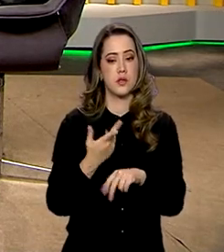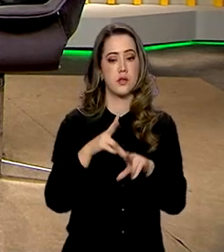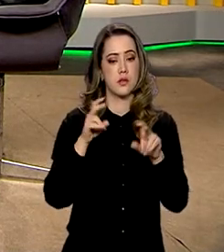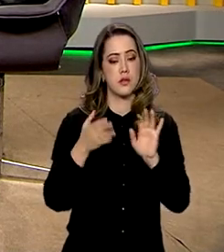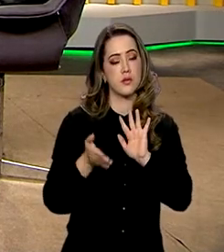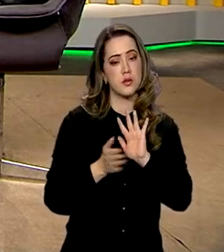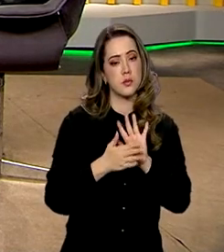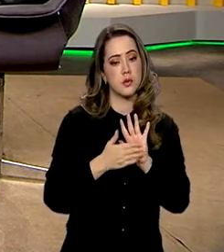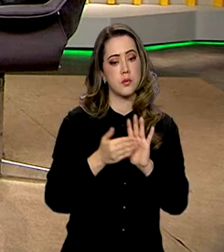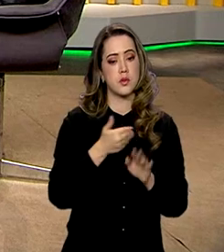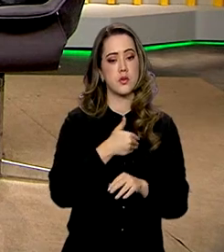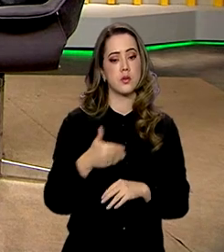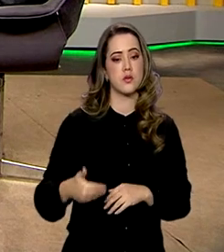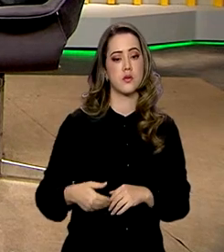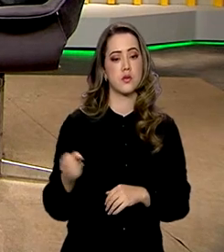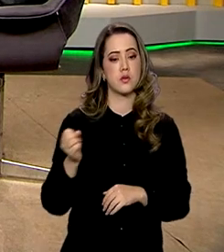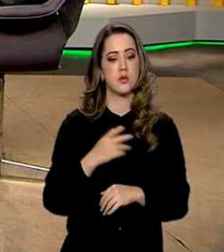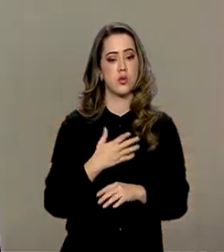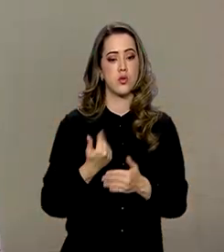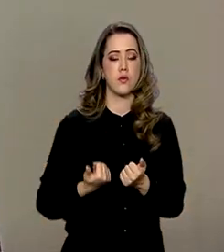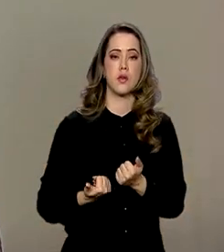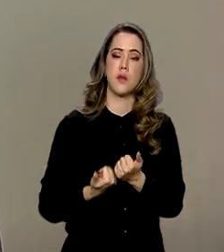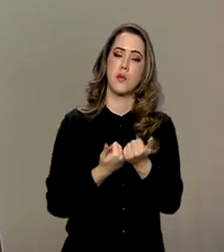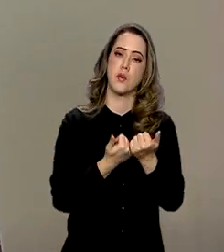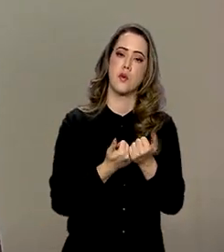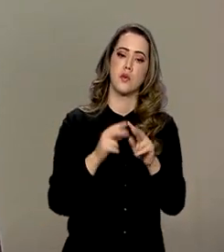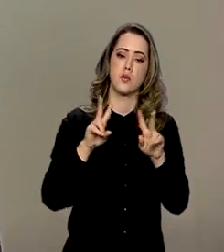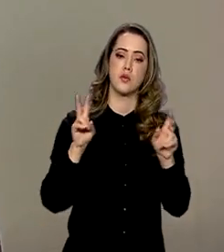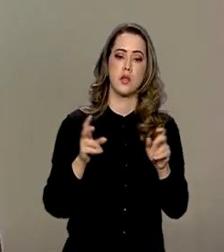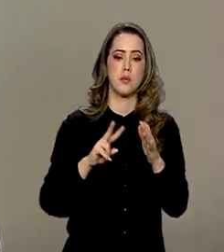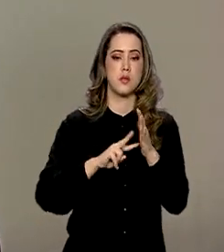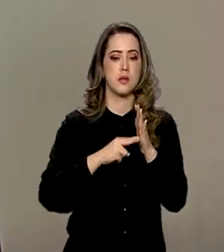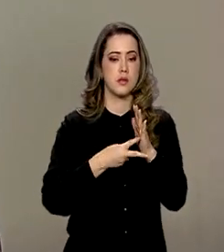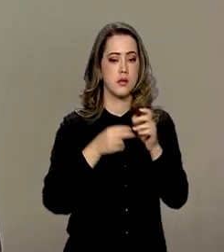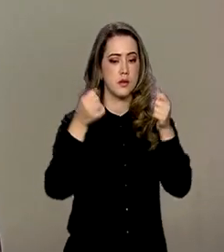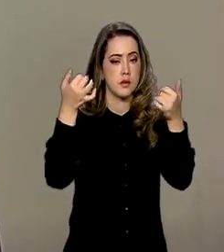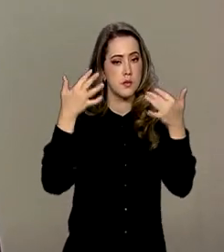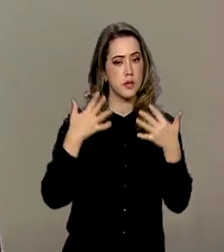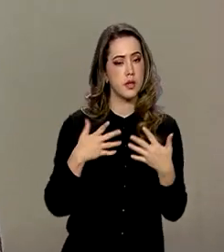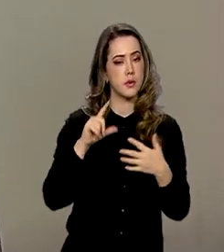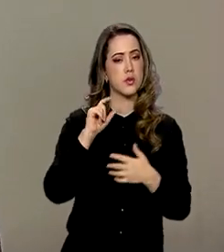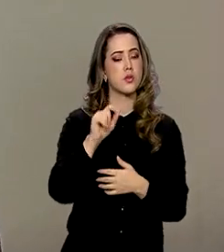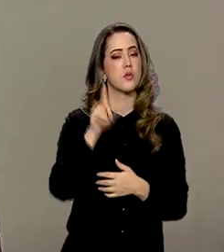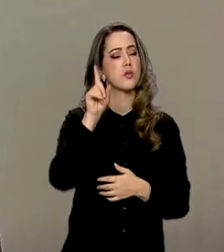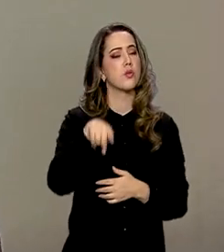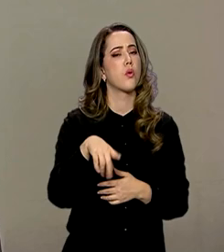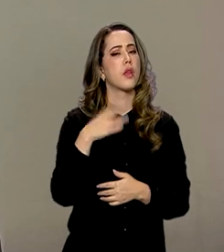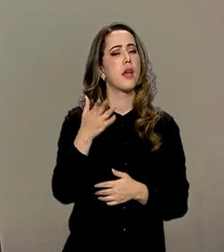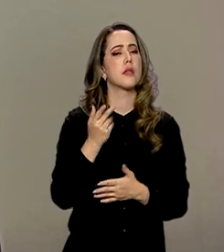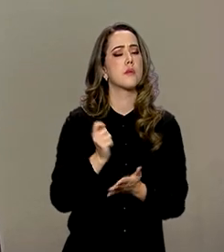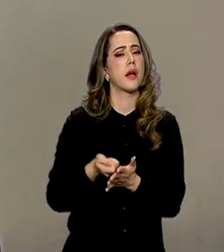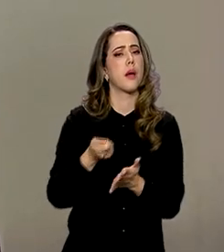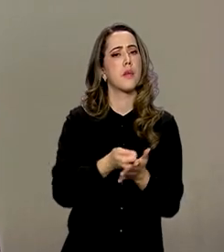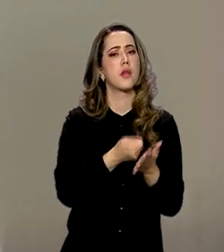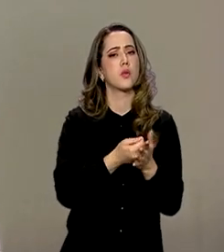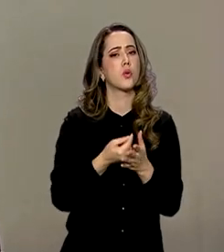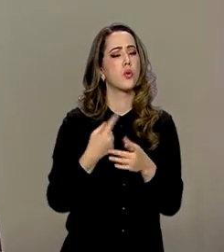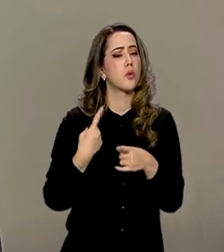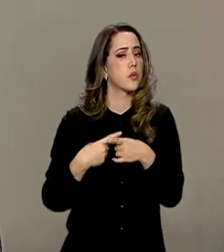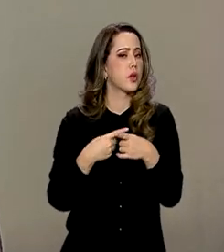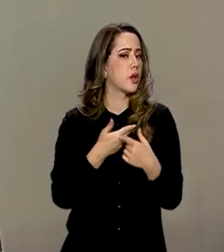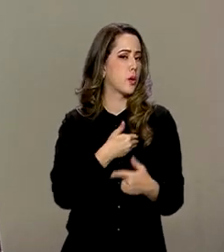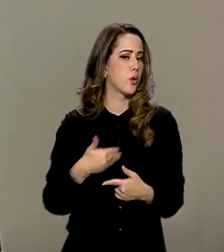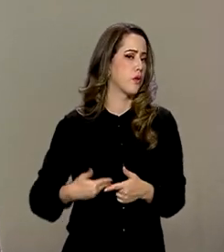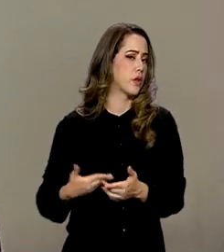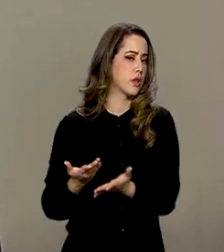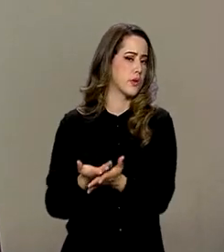proposta do governo de uma nova contribuição sindical. Explica para a gente o que é essa cobrança e por que o governo está